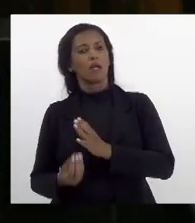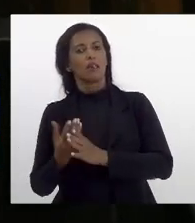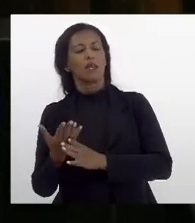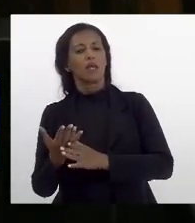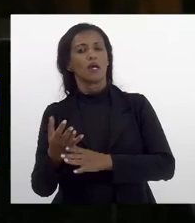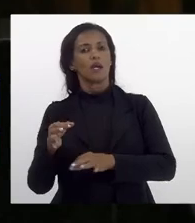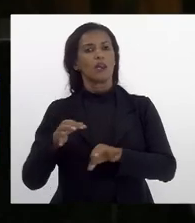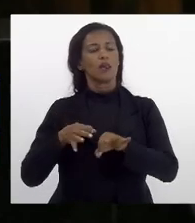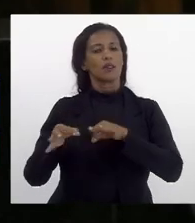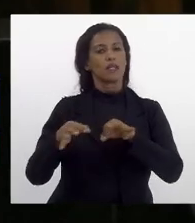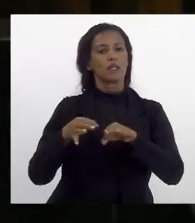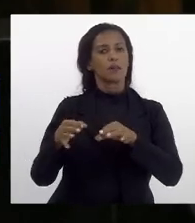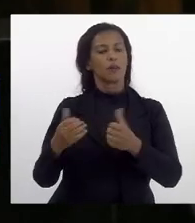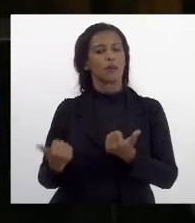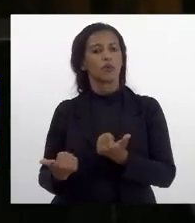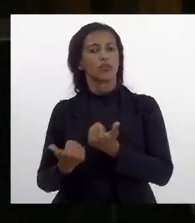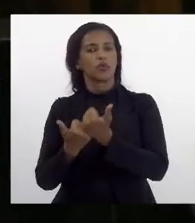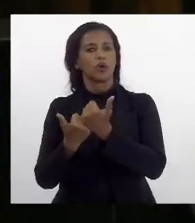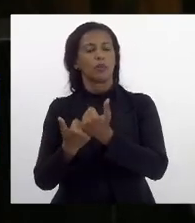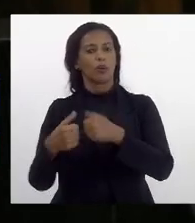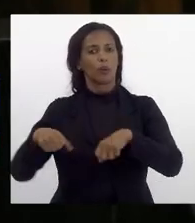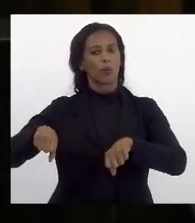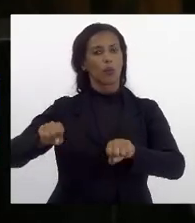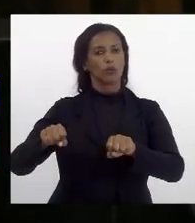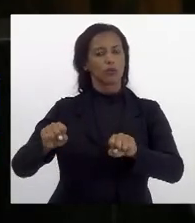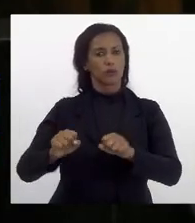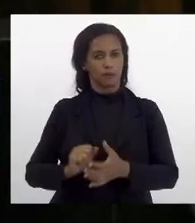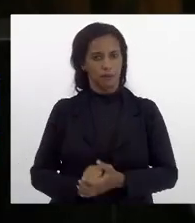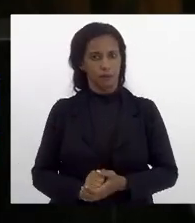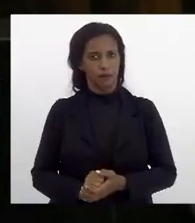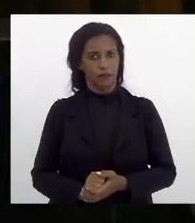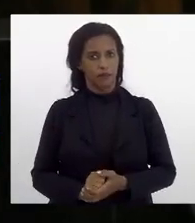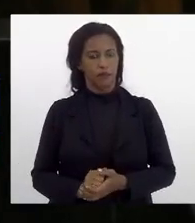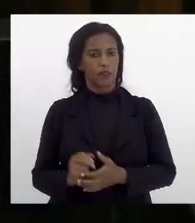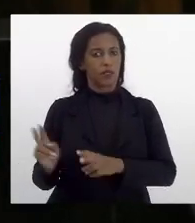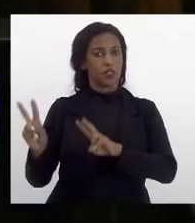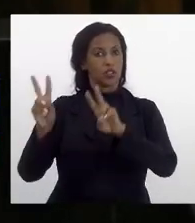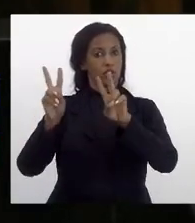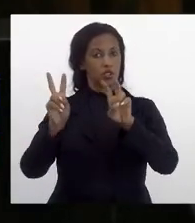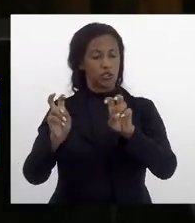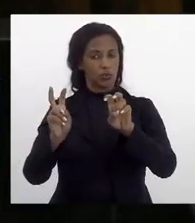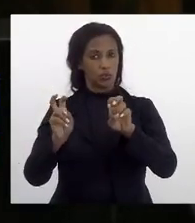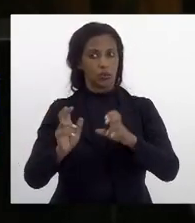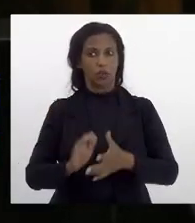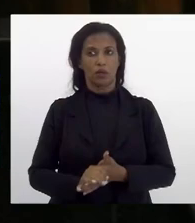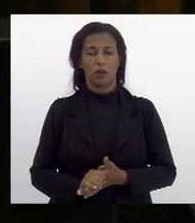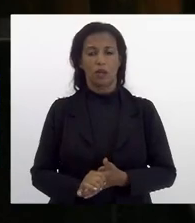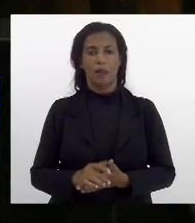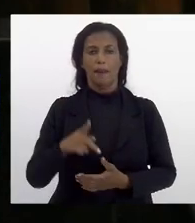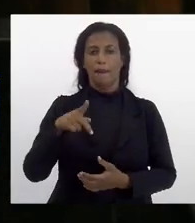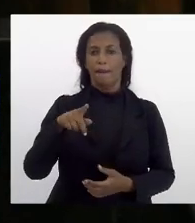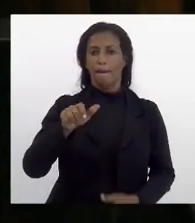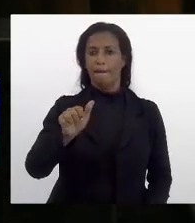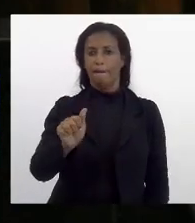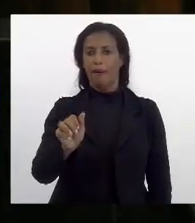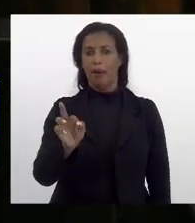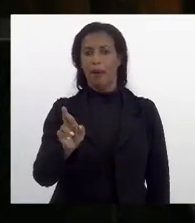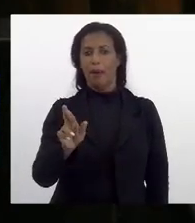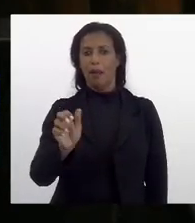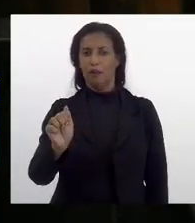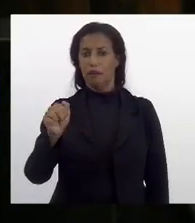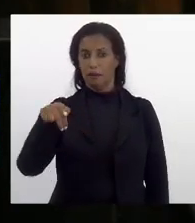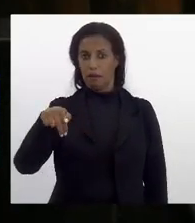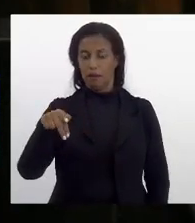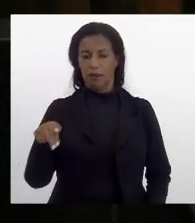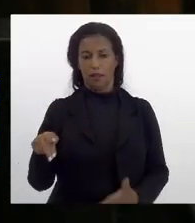de apoio ao trabalhador autônomo motorizado que intitulamos de patrão no